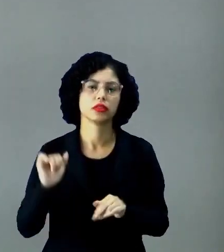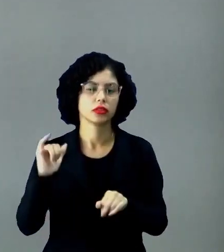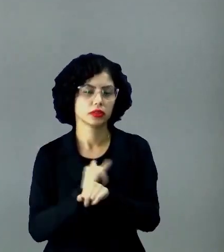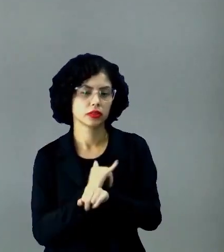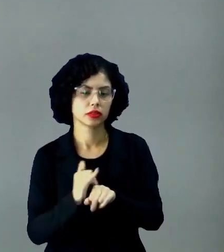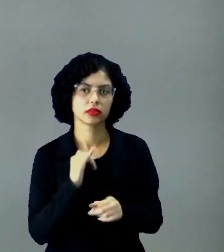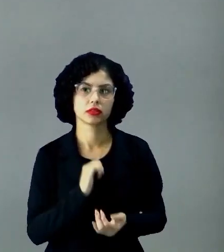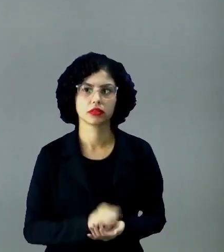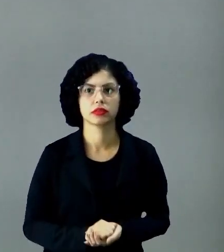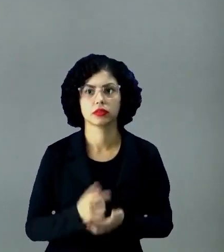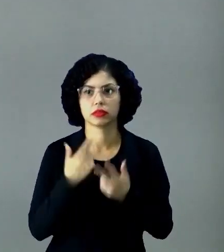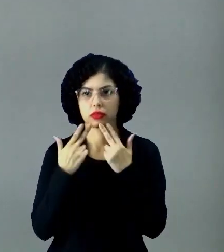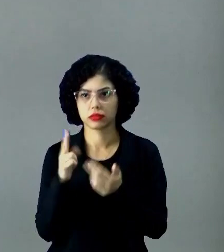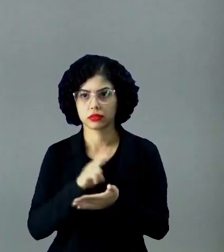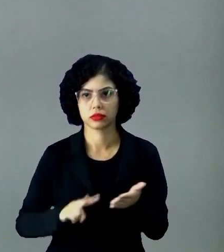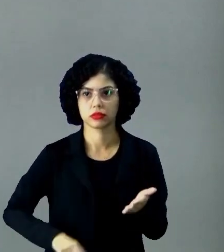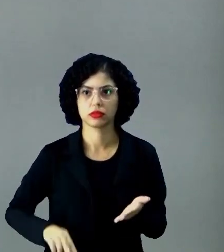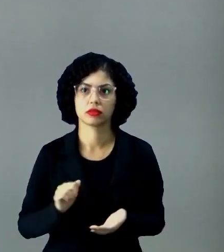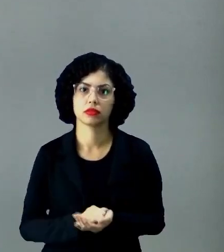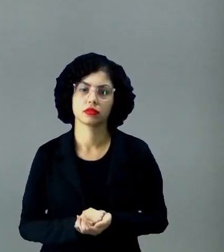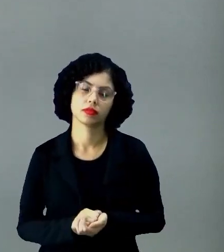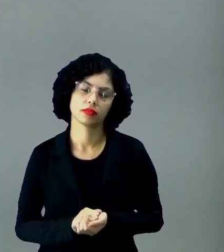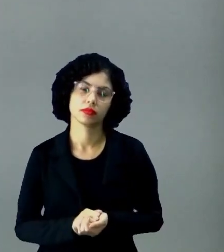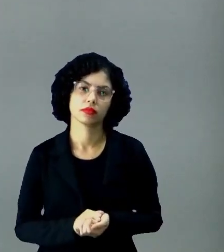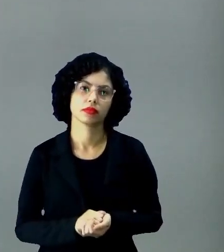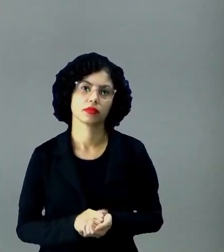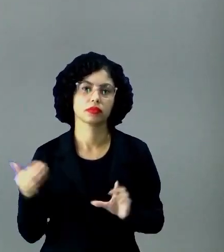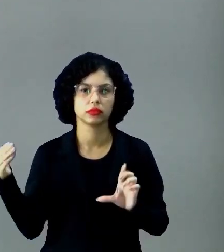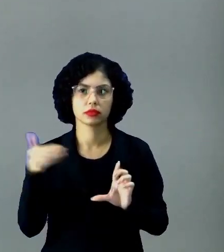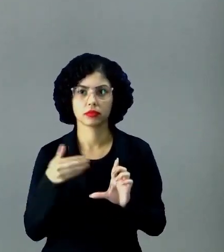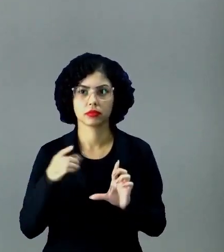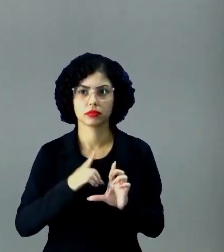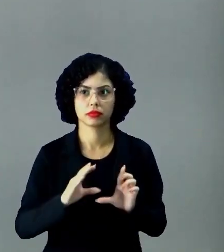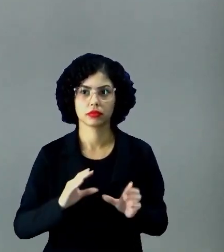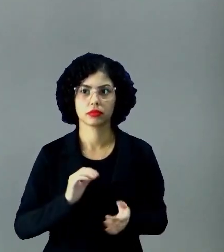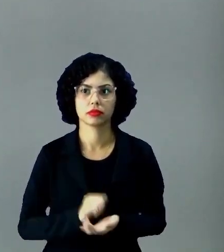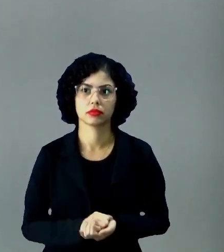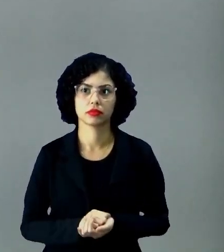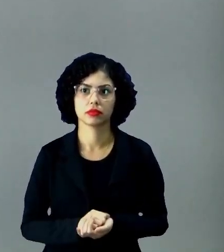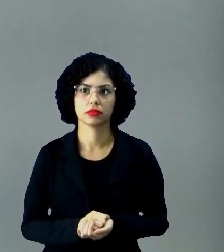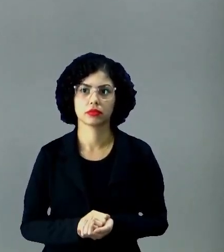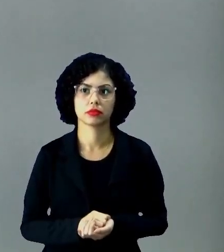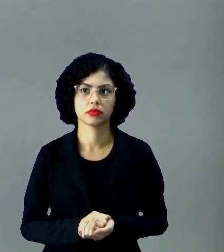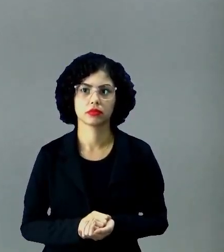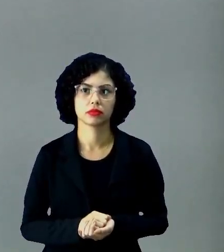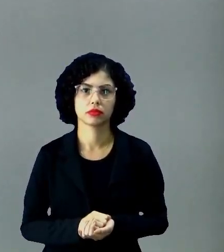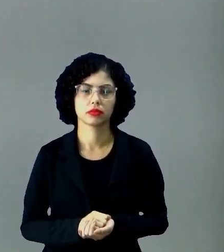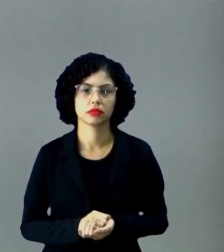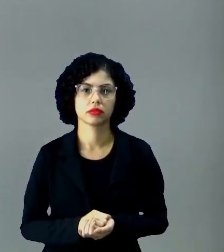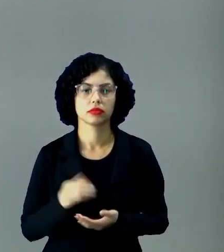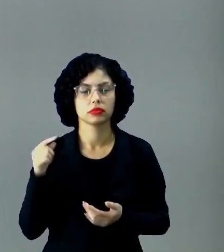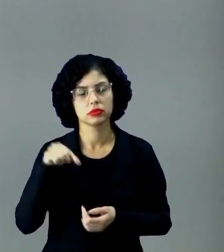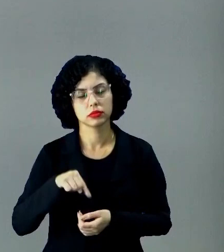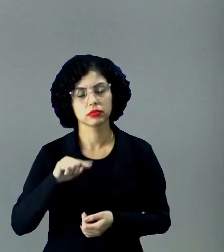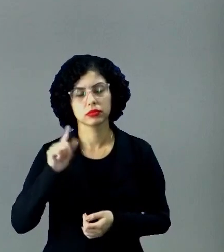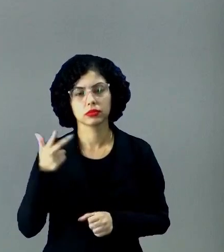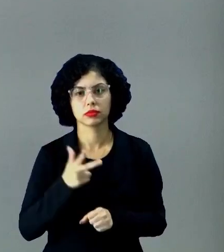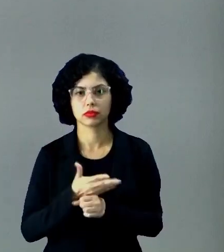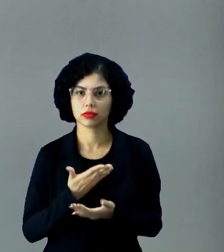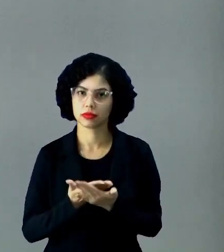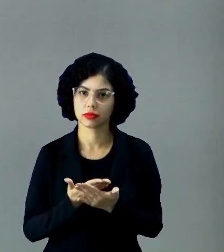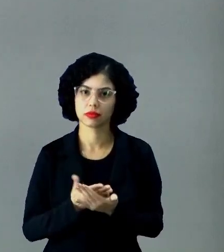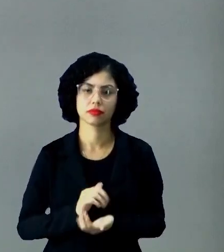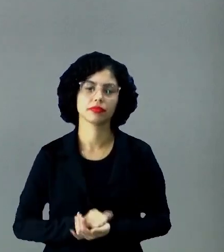estratégia de leitura de notícias. e acessem a plataforma Eduque Acre para ver esse vídeo